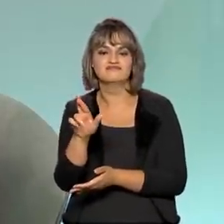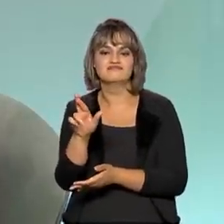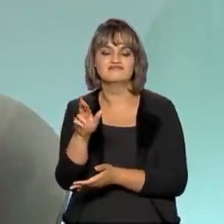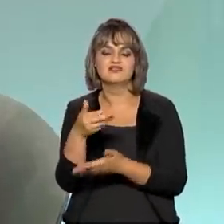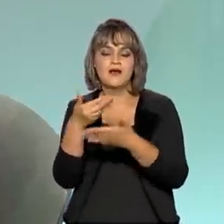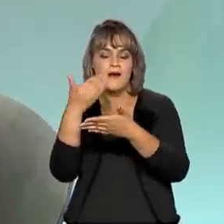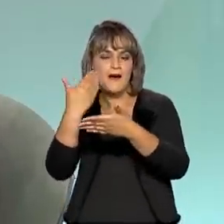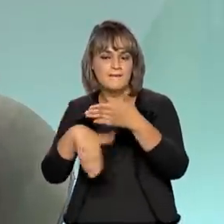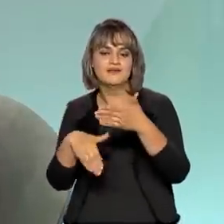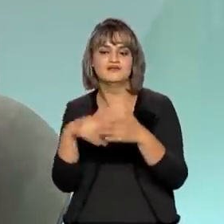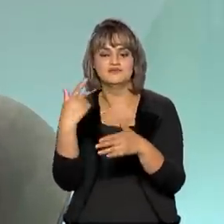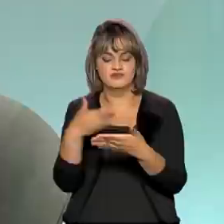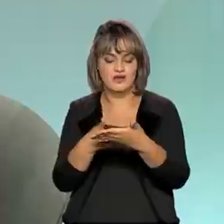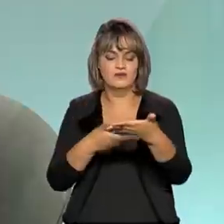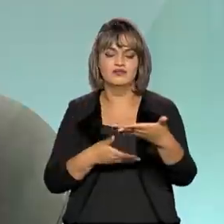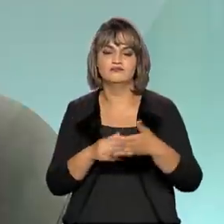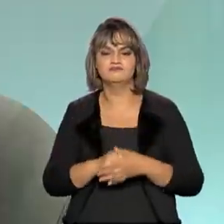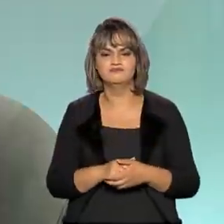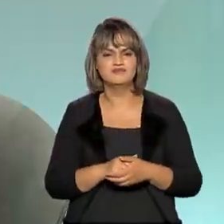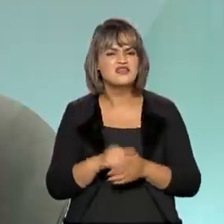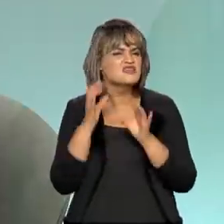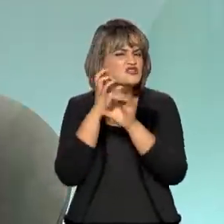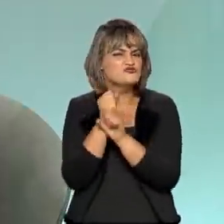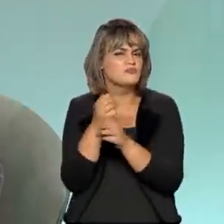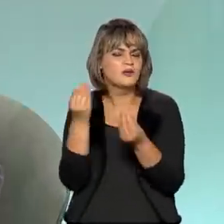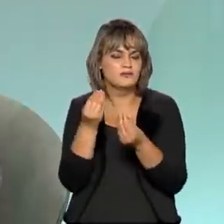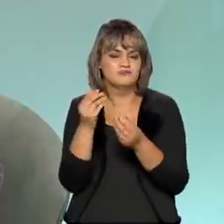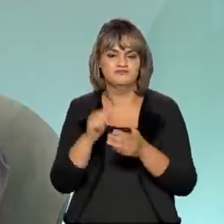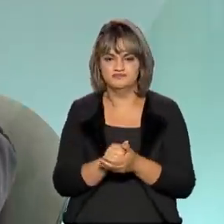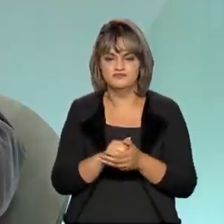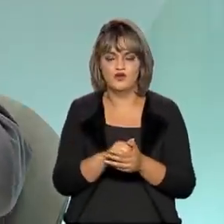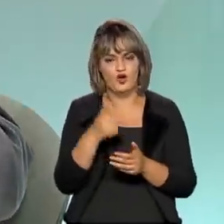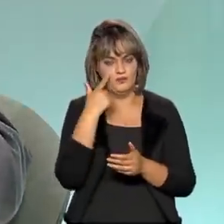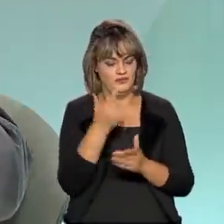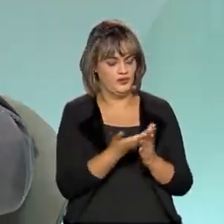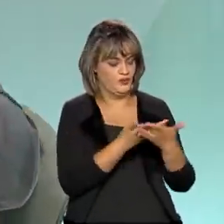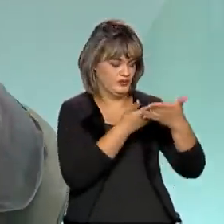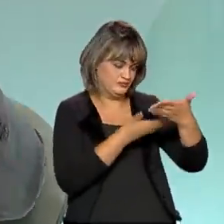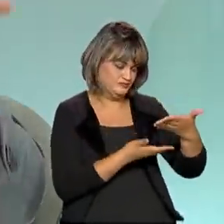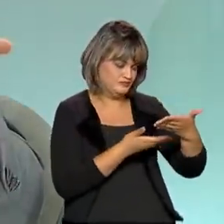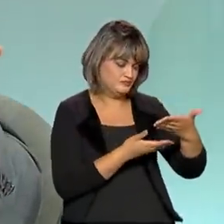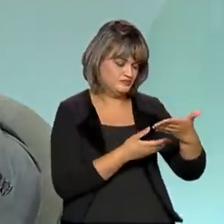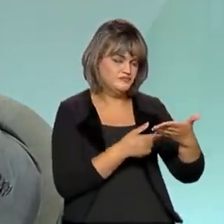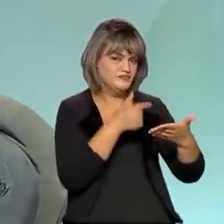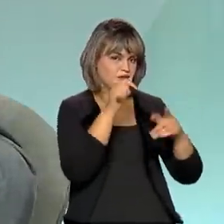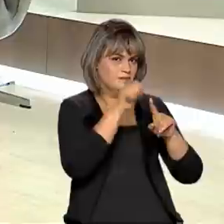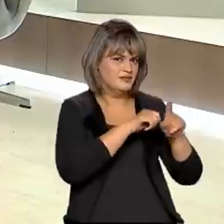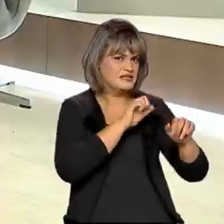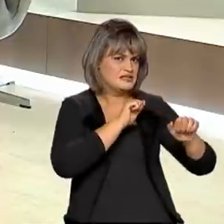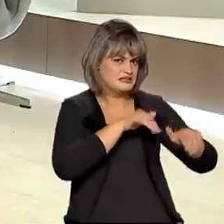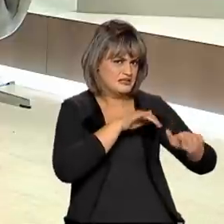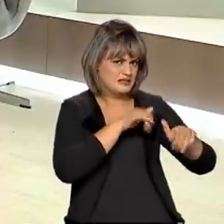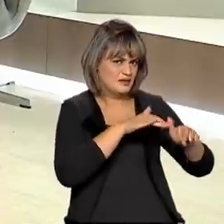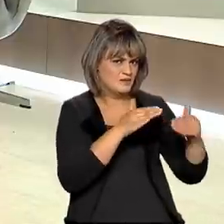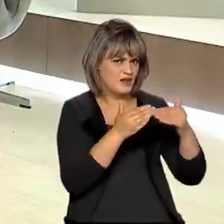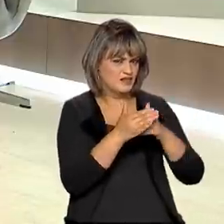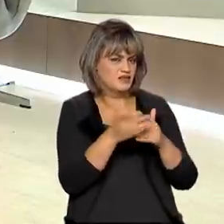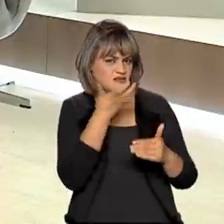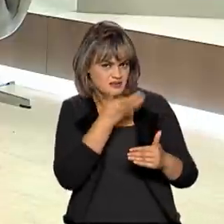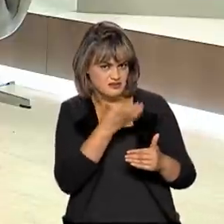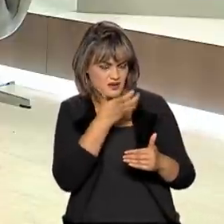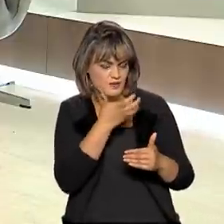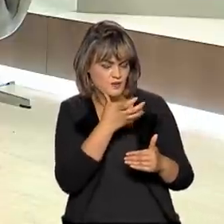conta. E como é que é calculada essa meta? Essa meta, eu olho o consumo de setembro do ano passado, de setembro a dezembro,